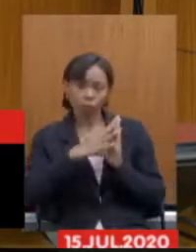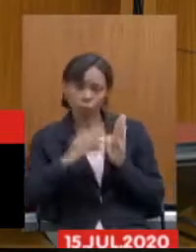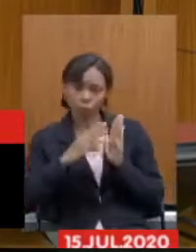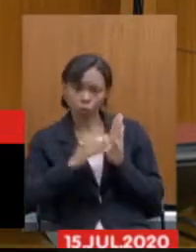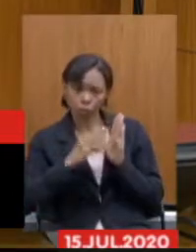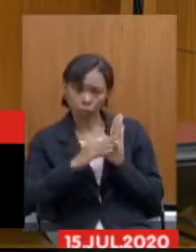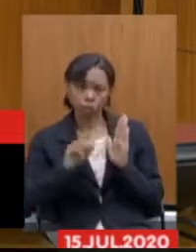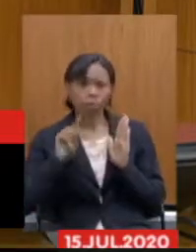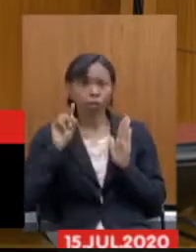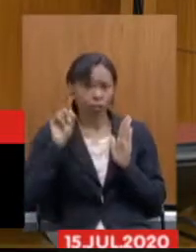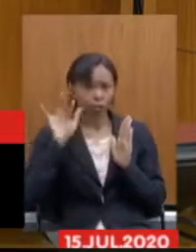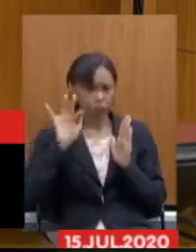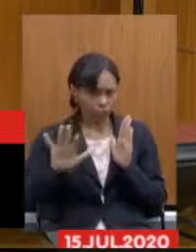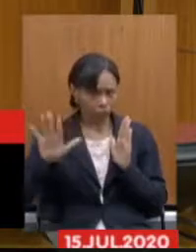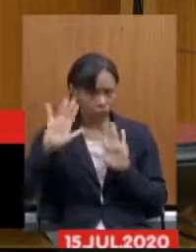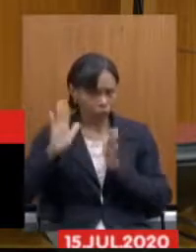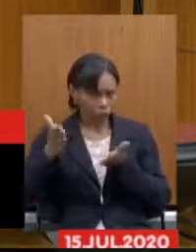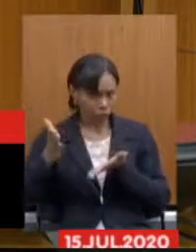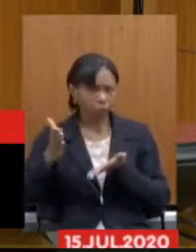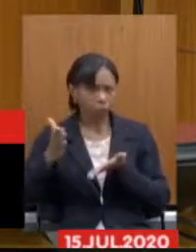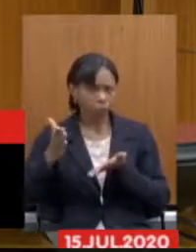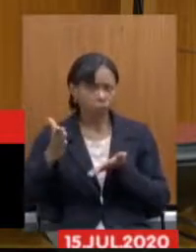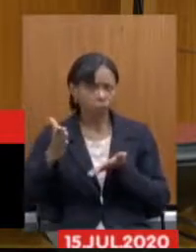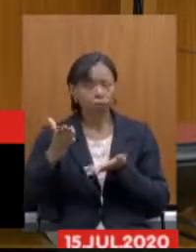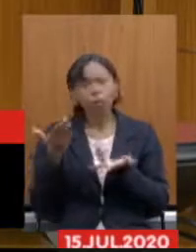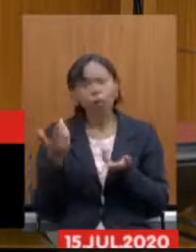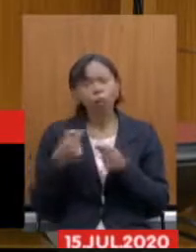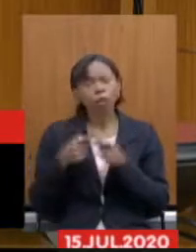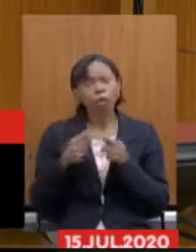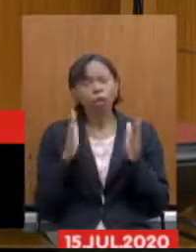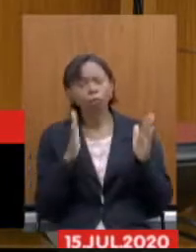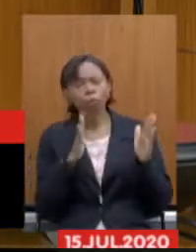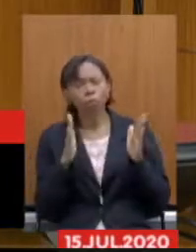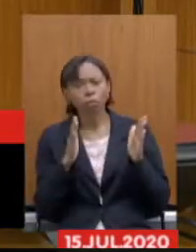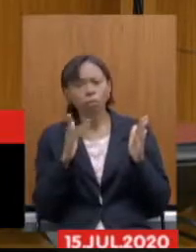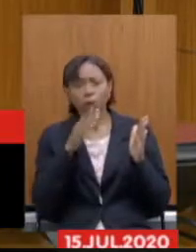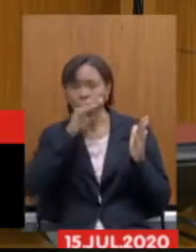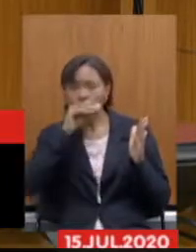âmbito federal da seguinte forma, aquele período em que o servidor contribuiu,